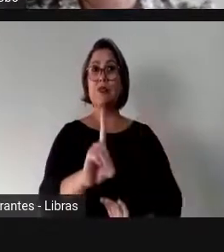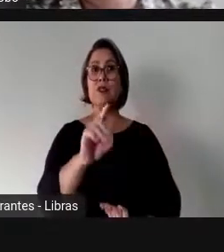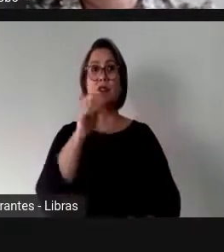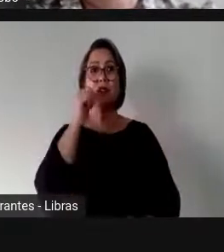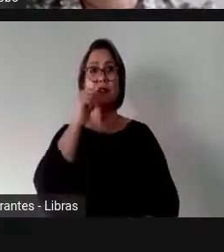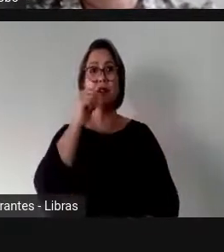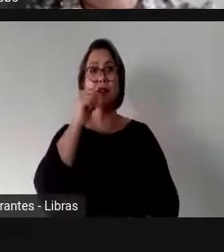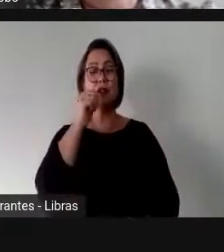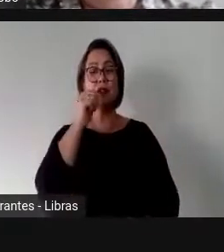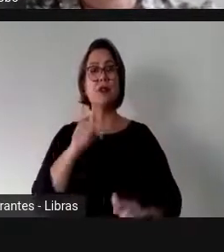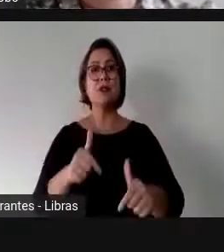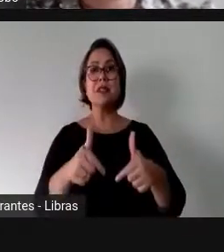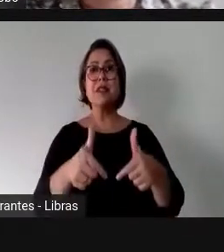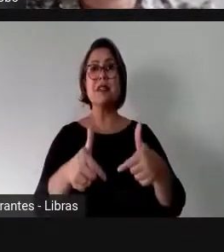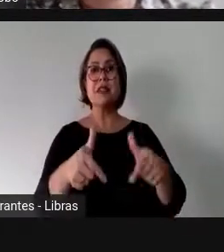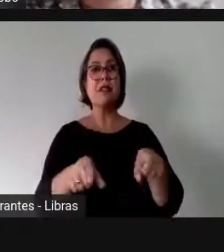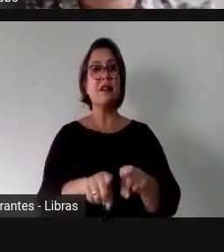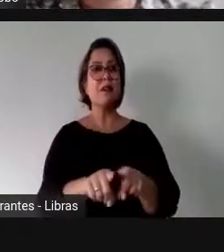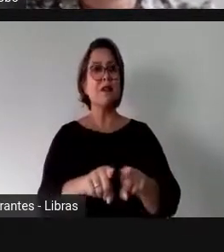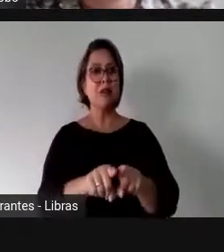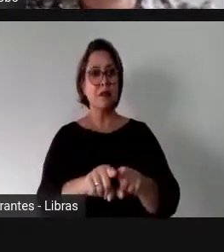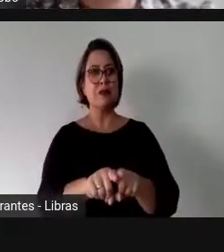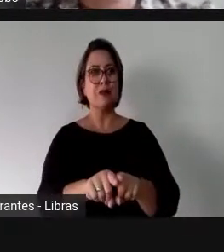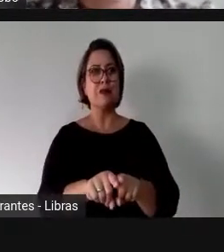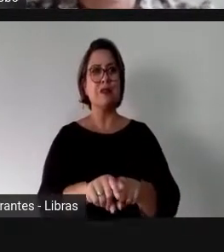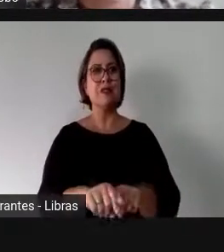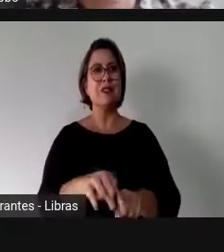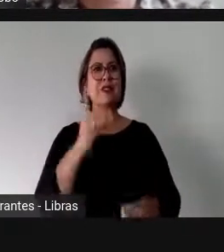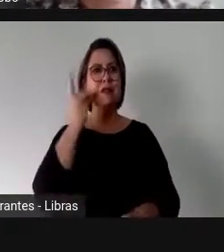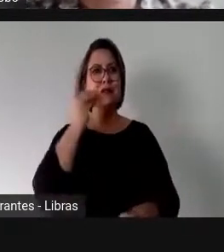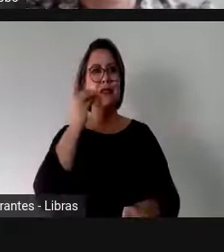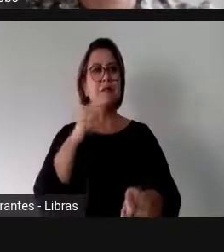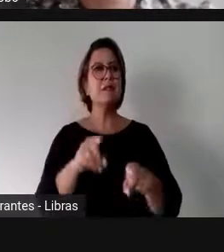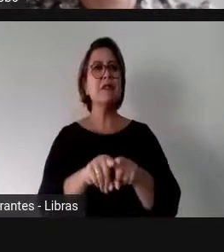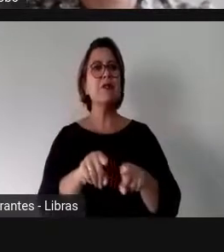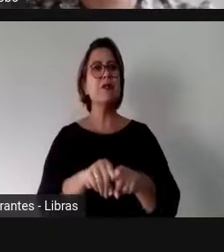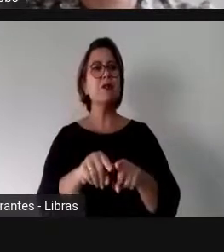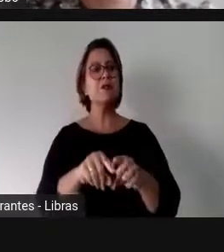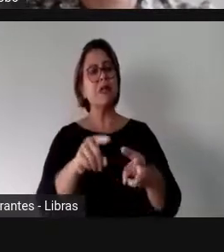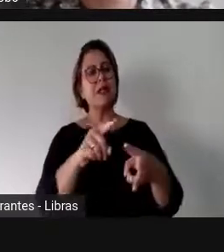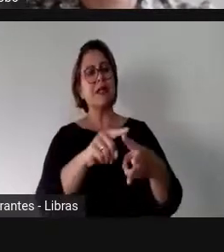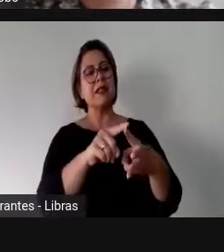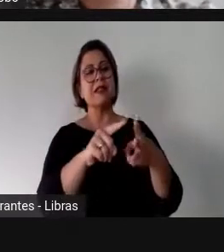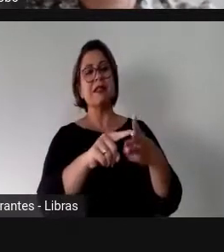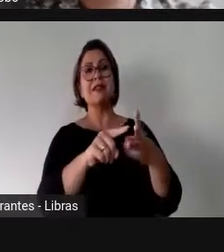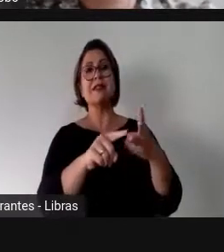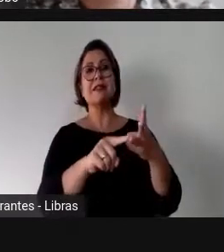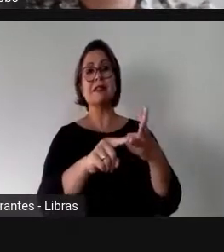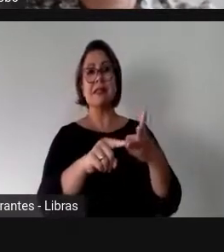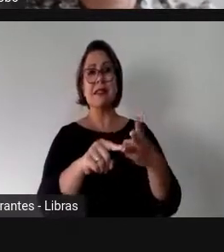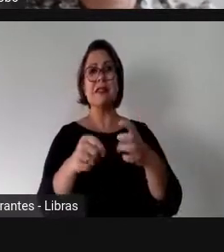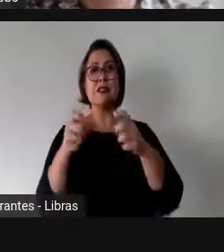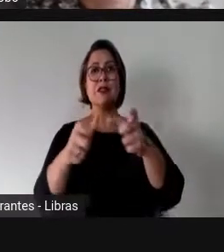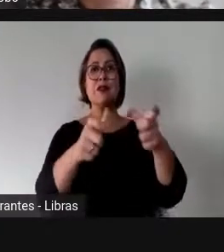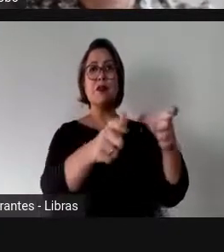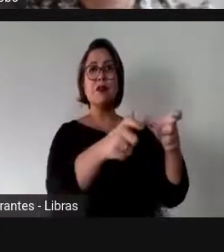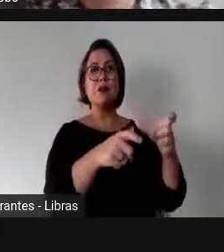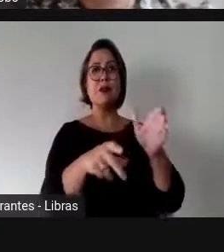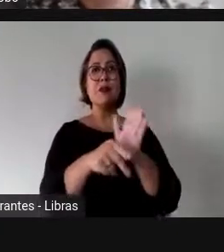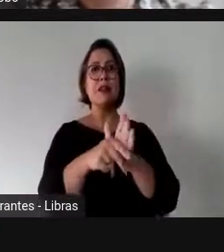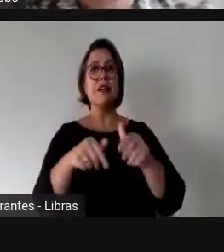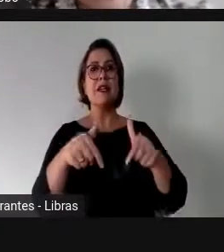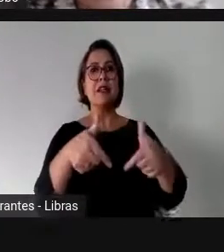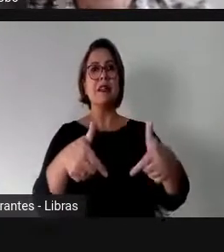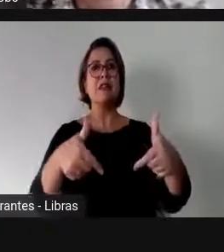feminina. Temos, portanto, então, esses três espaços no âmbito da Câmara dos Deputados. Nesse